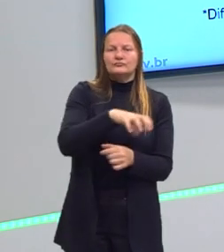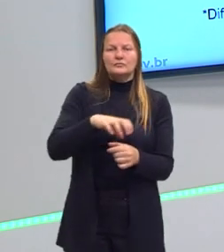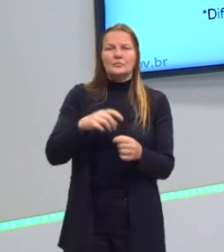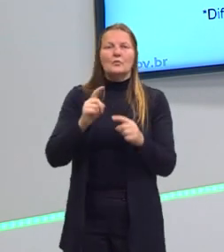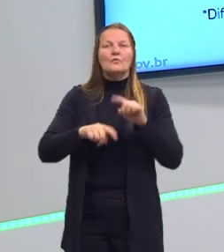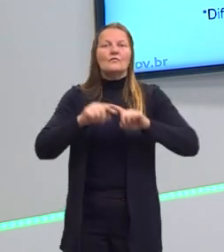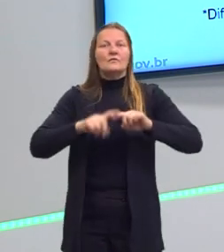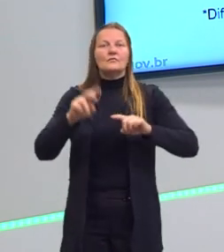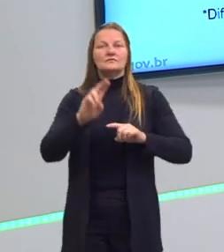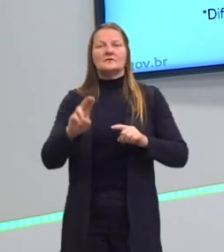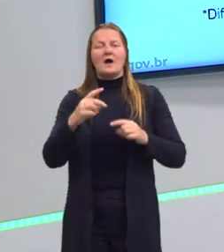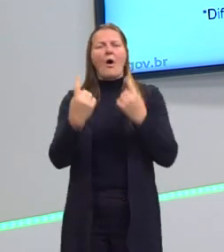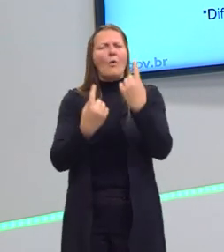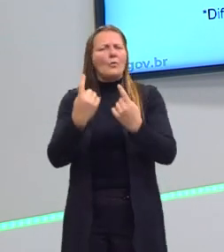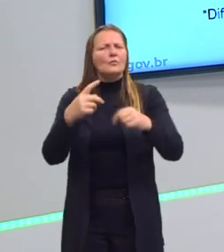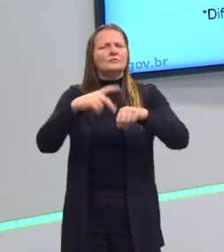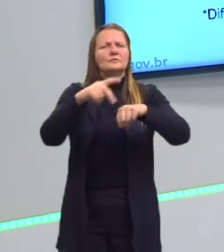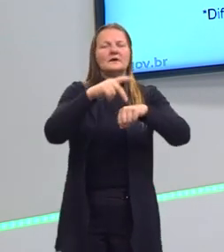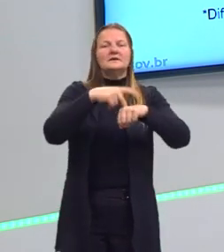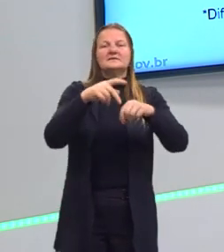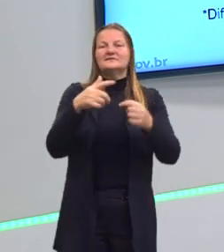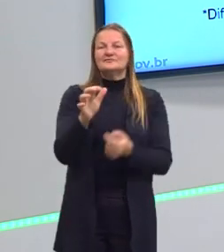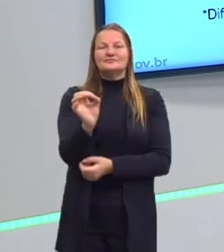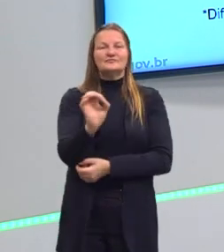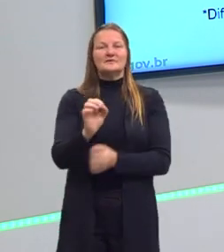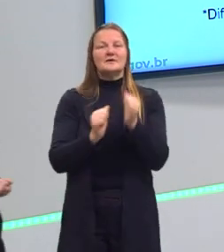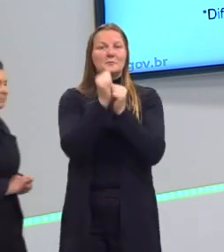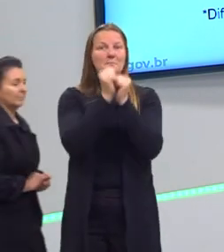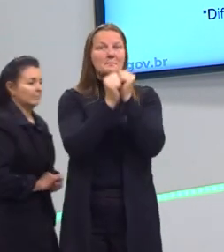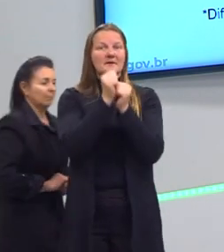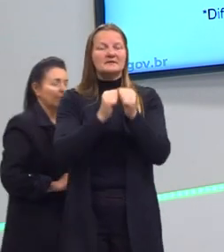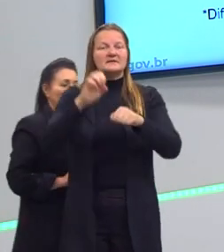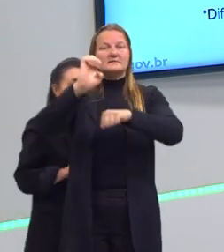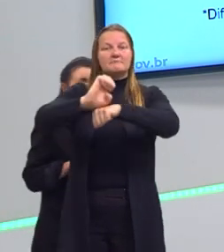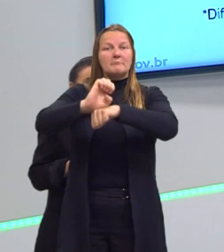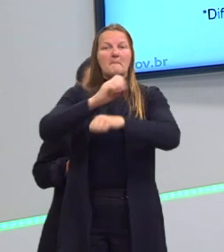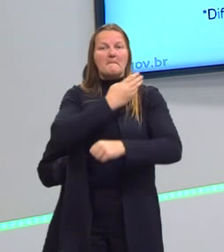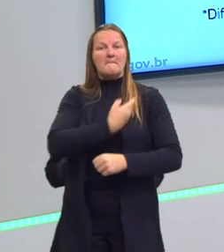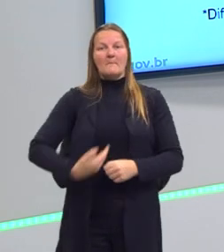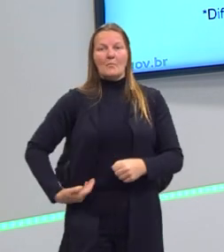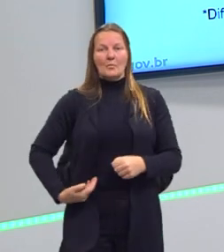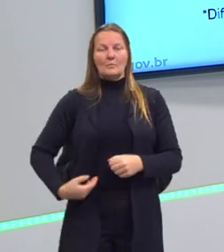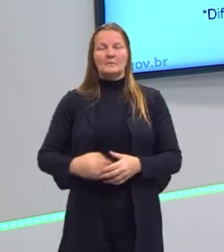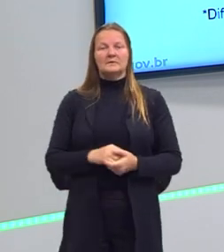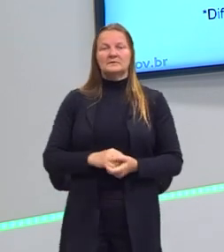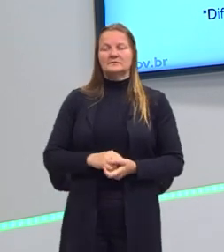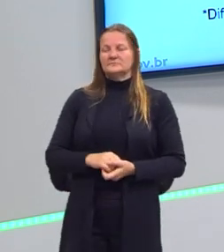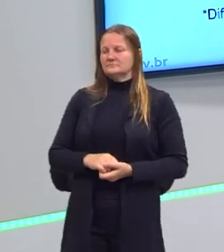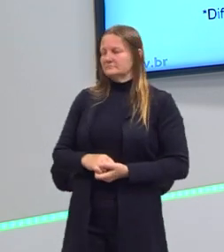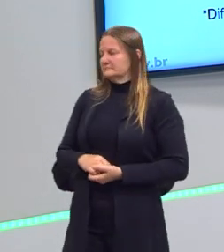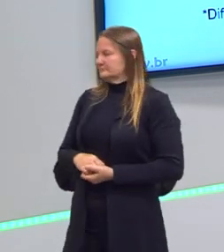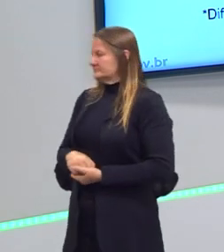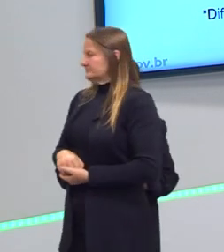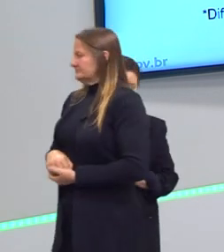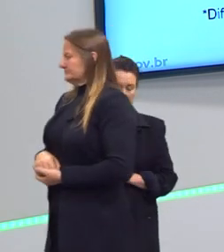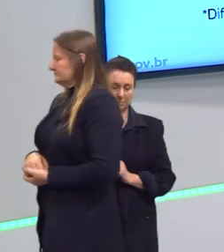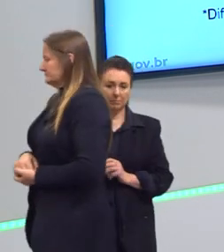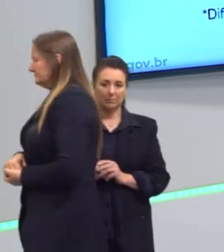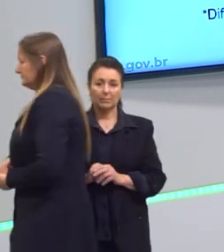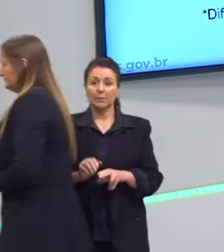porque muitos desses setores, há empresas estatais com mercados interessantes. E, por isso, o